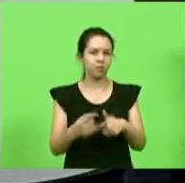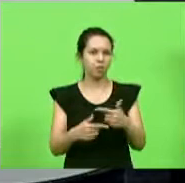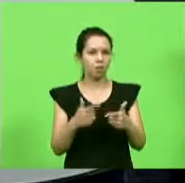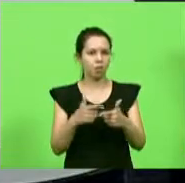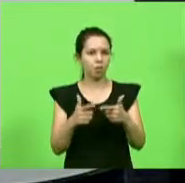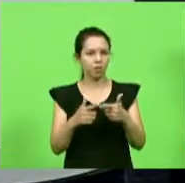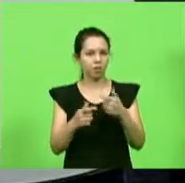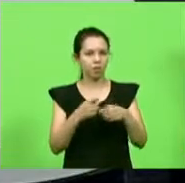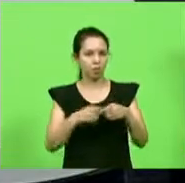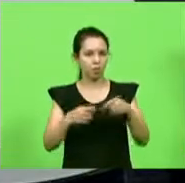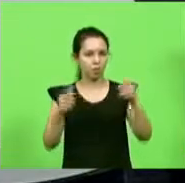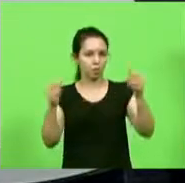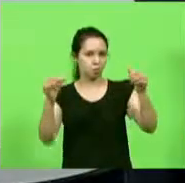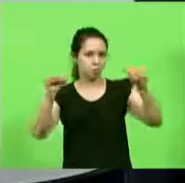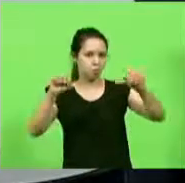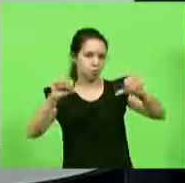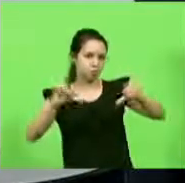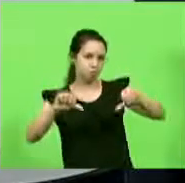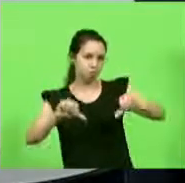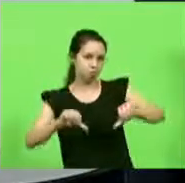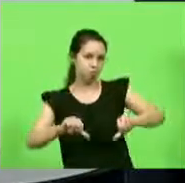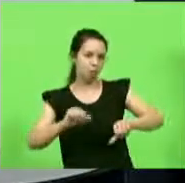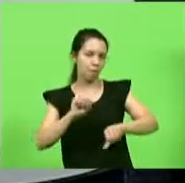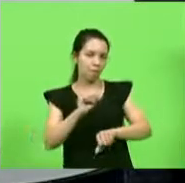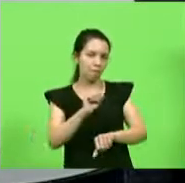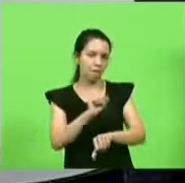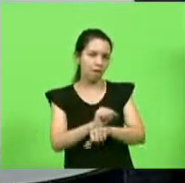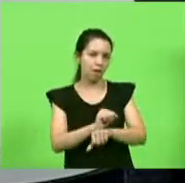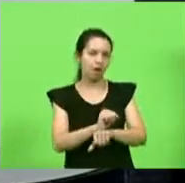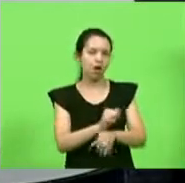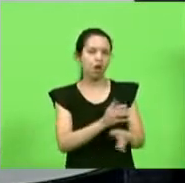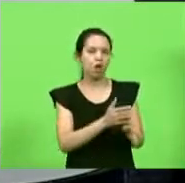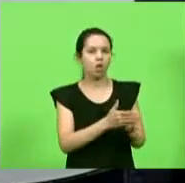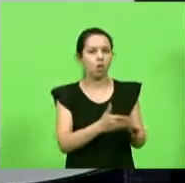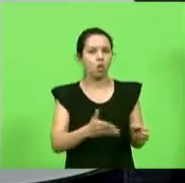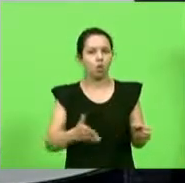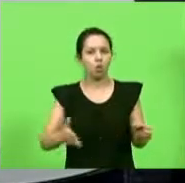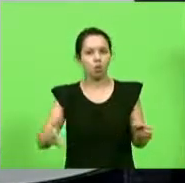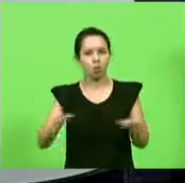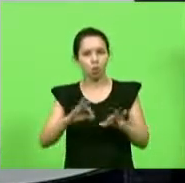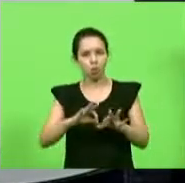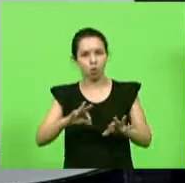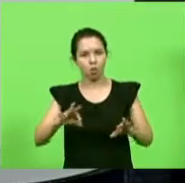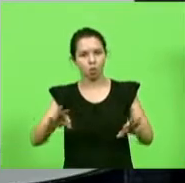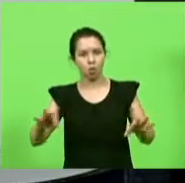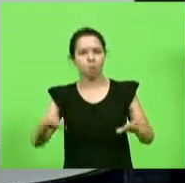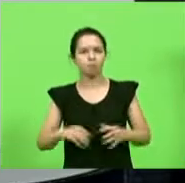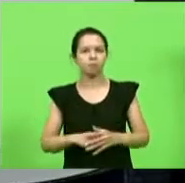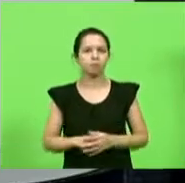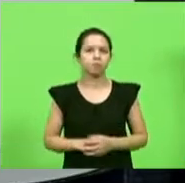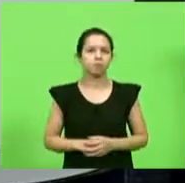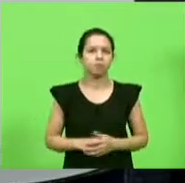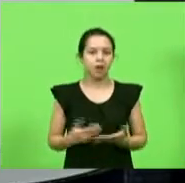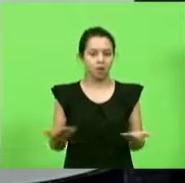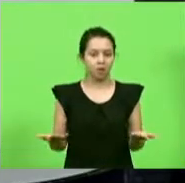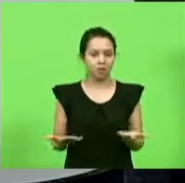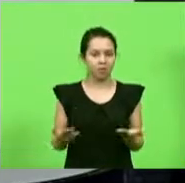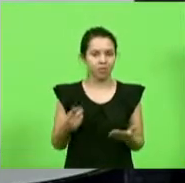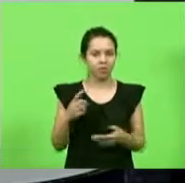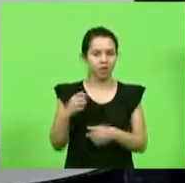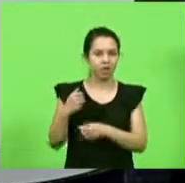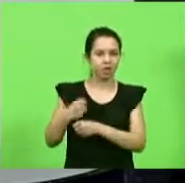e um período de estagnação bastante longo e nas últimas décadas vive